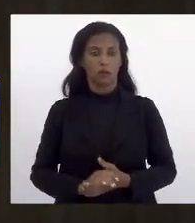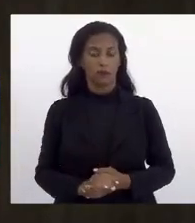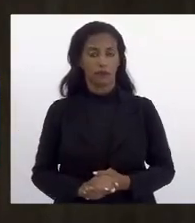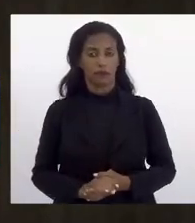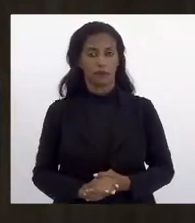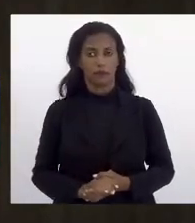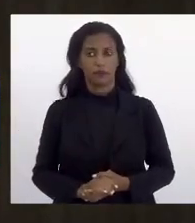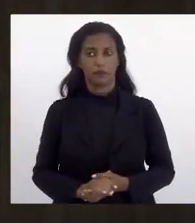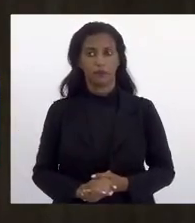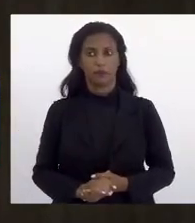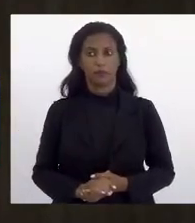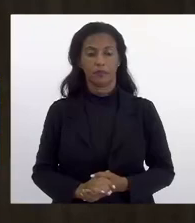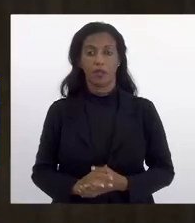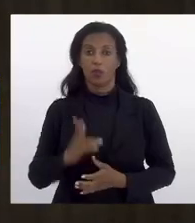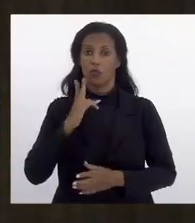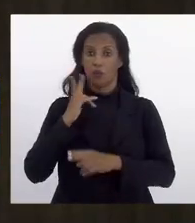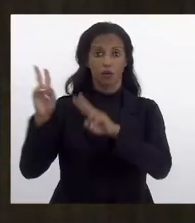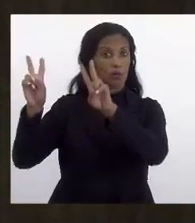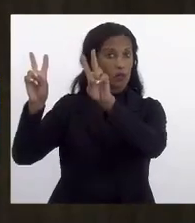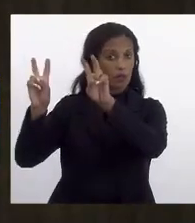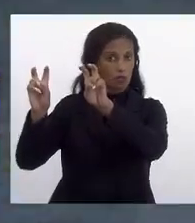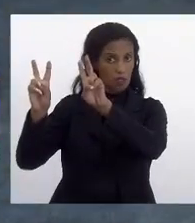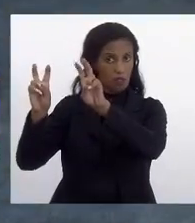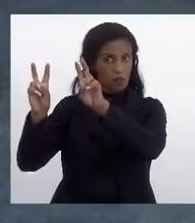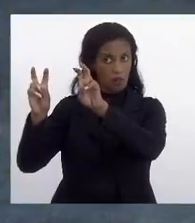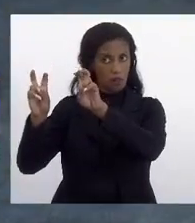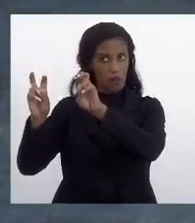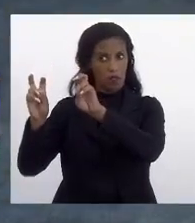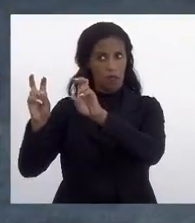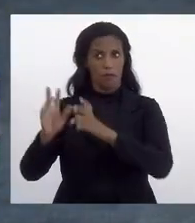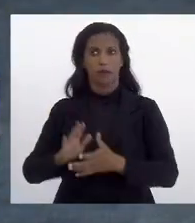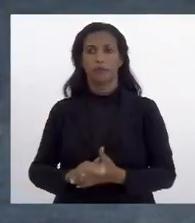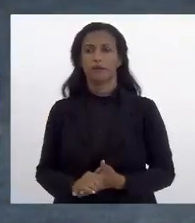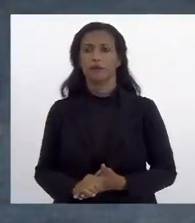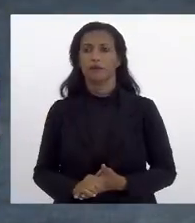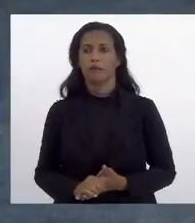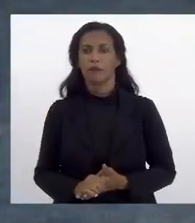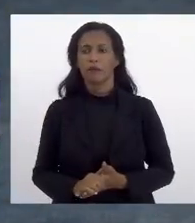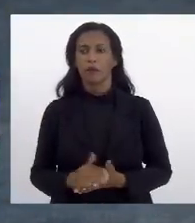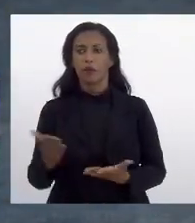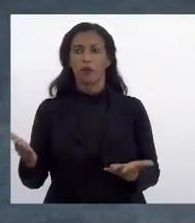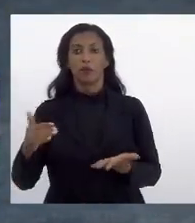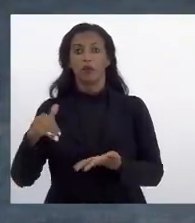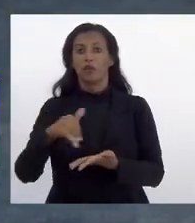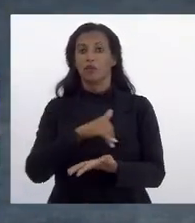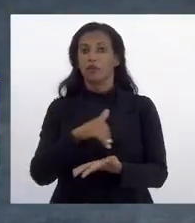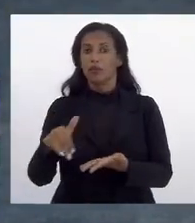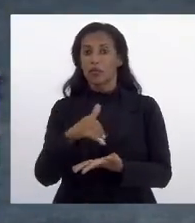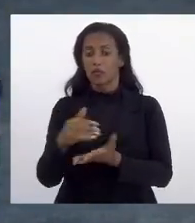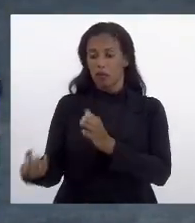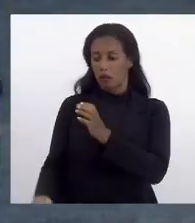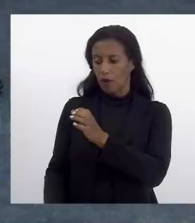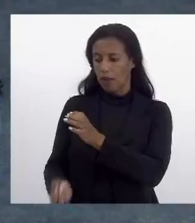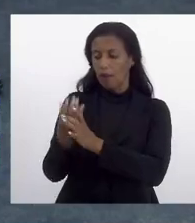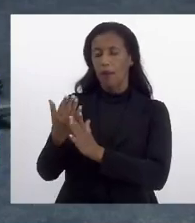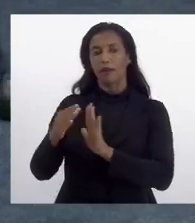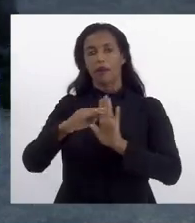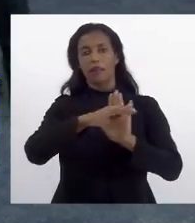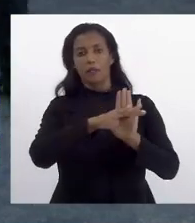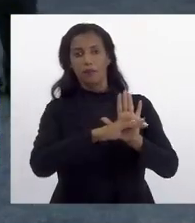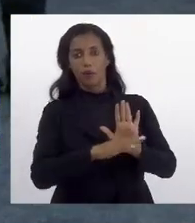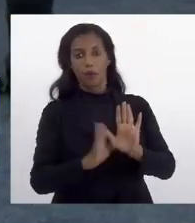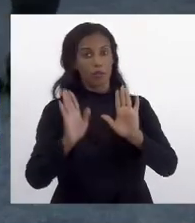problema. Estou falando do tema. O tema é o mesmo. Inclusive, o secretário de Educação vai implantar esse programa.